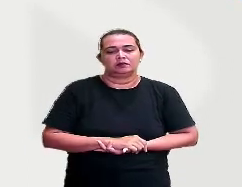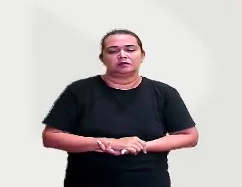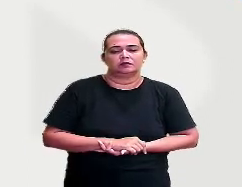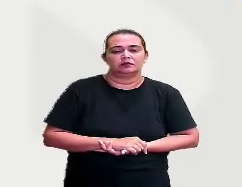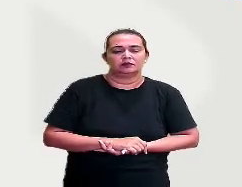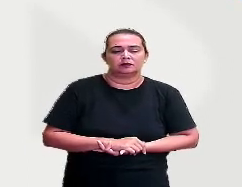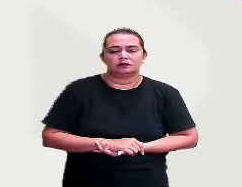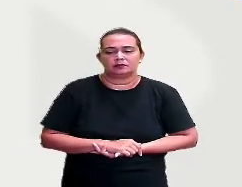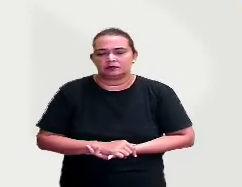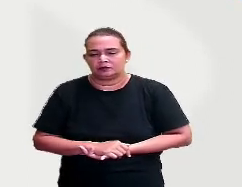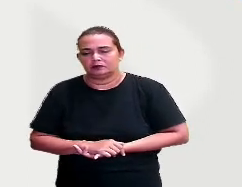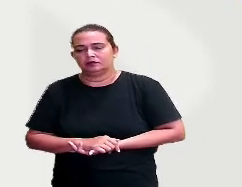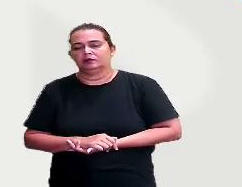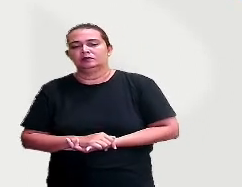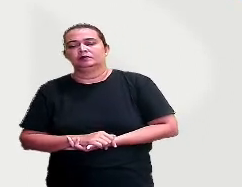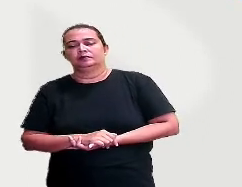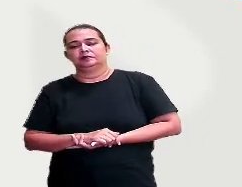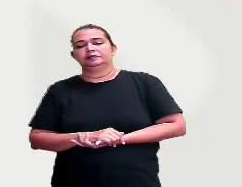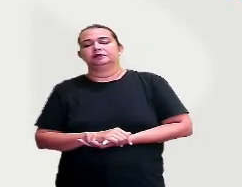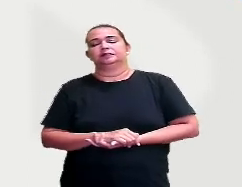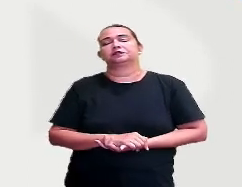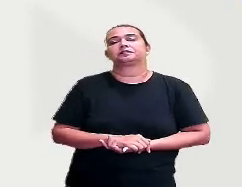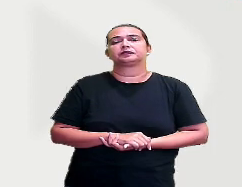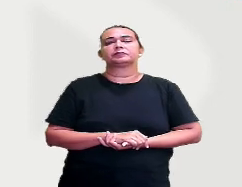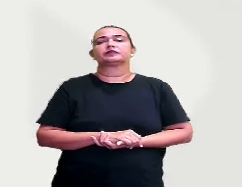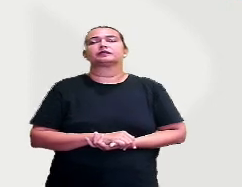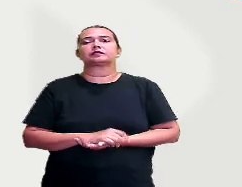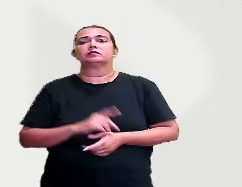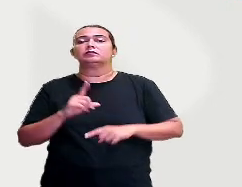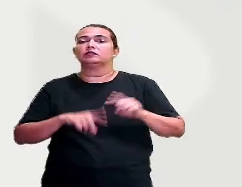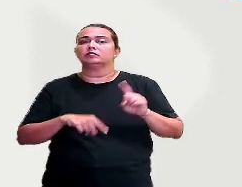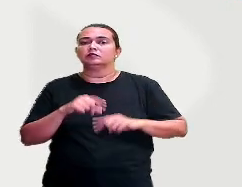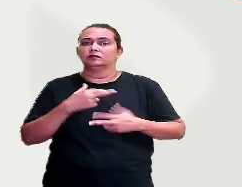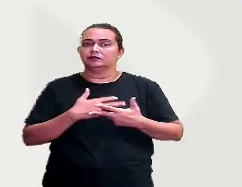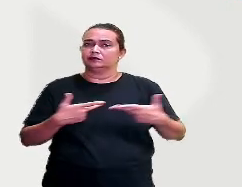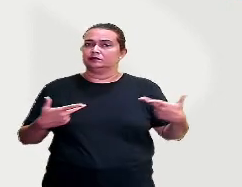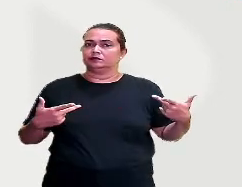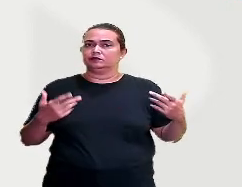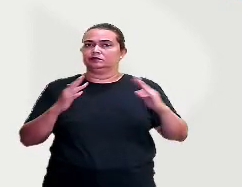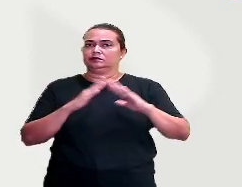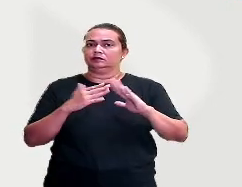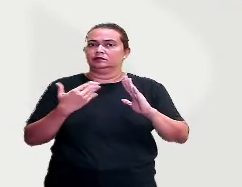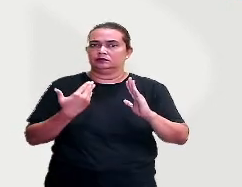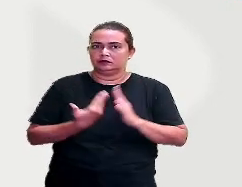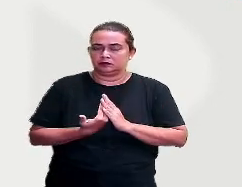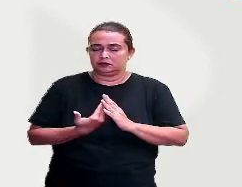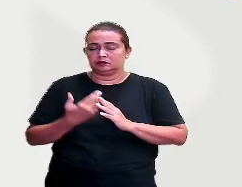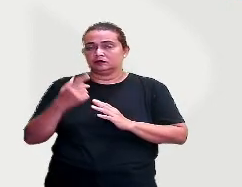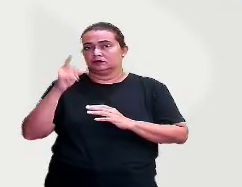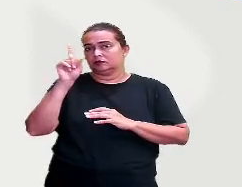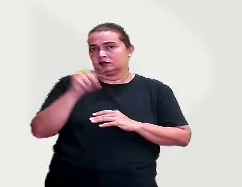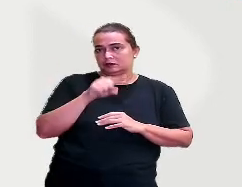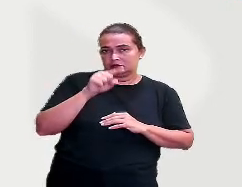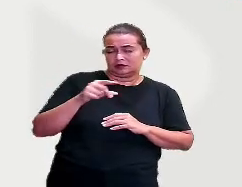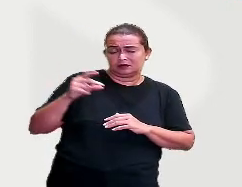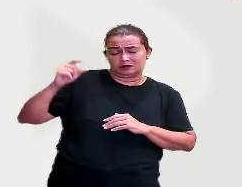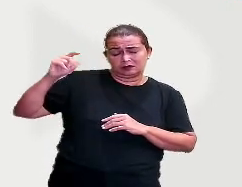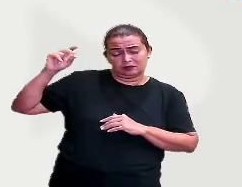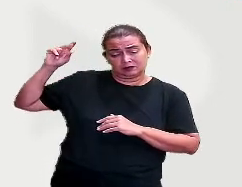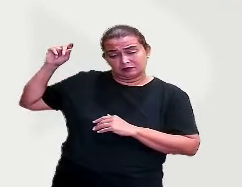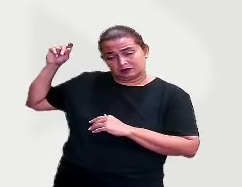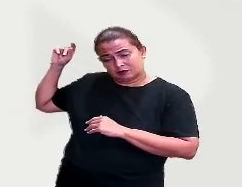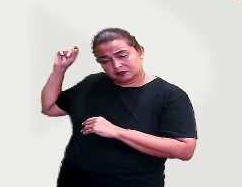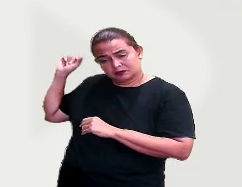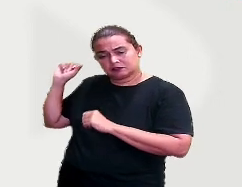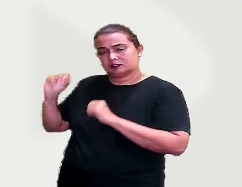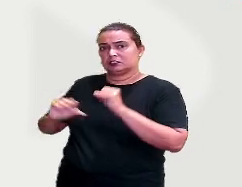olhadinha aqui nos materiais escolares e vamos pensar, vamos marcar aqueles que eram mais antigos e que mudaram, tá